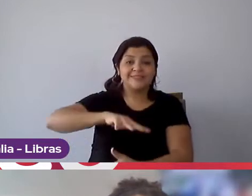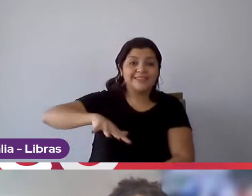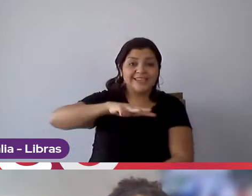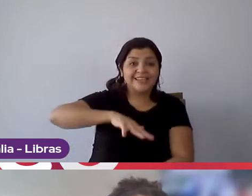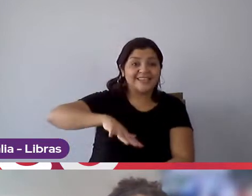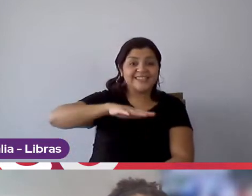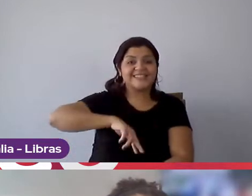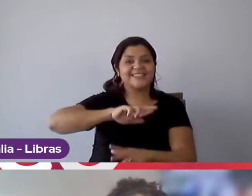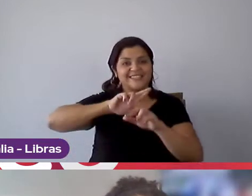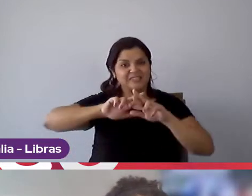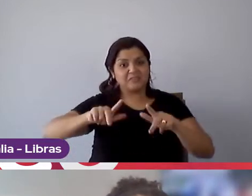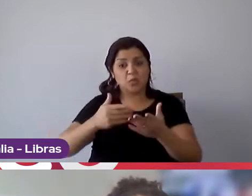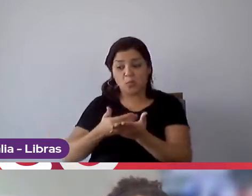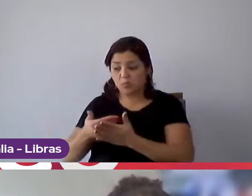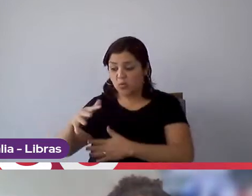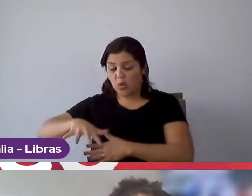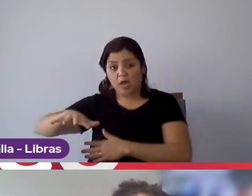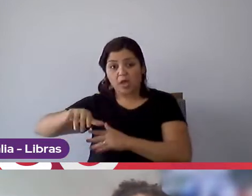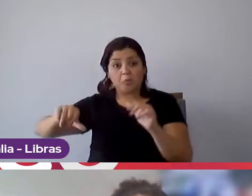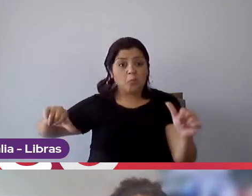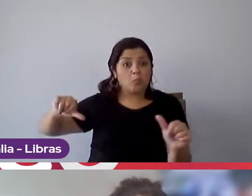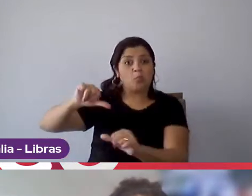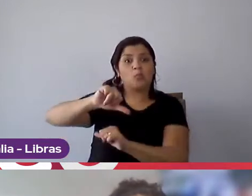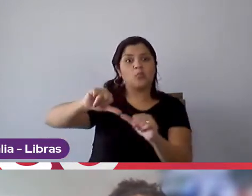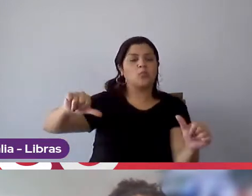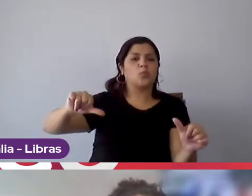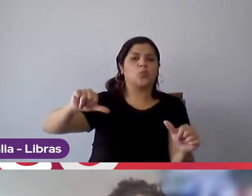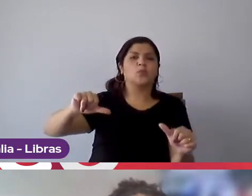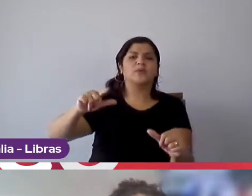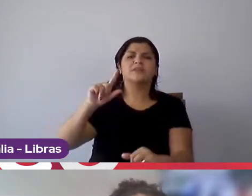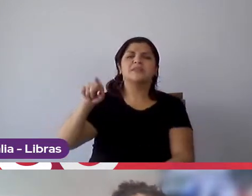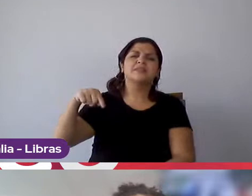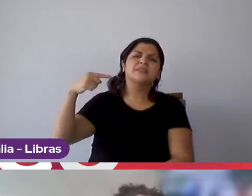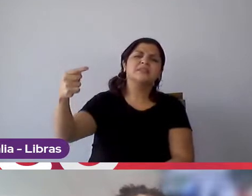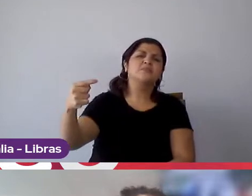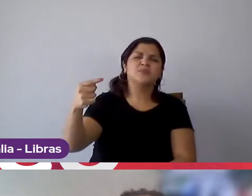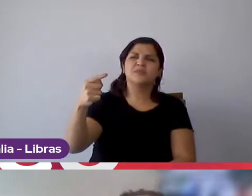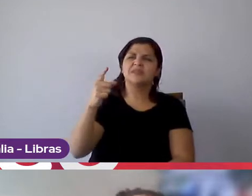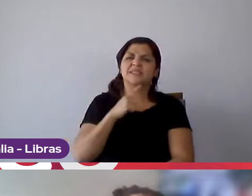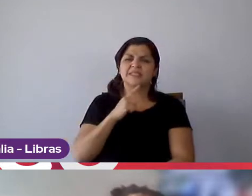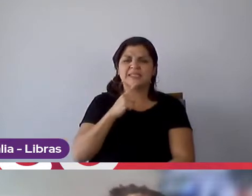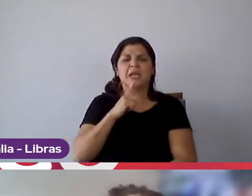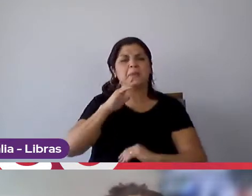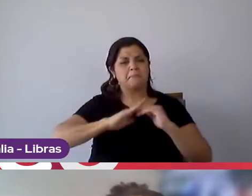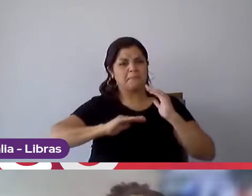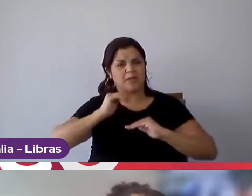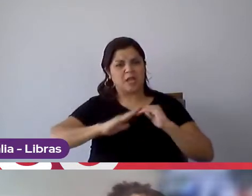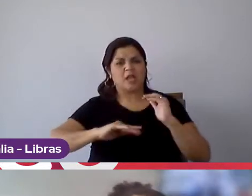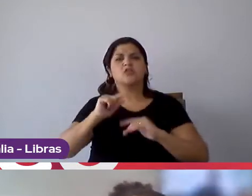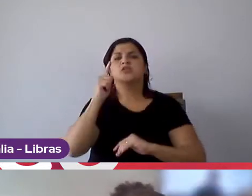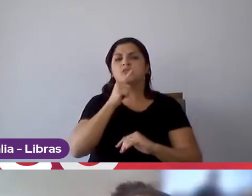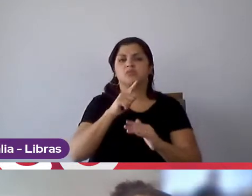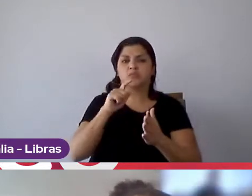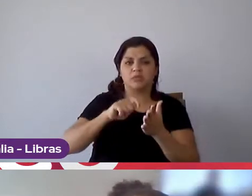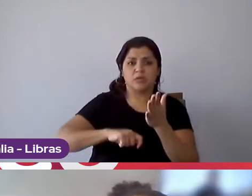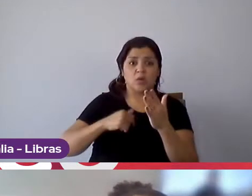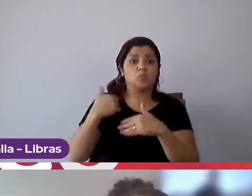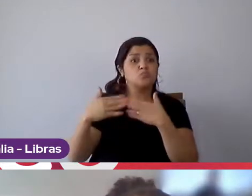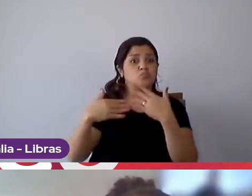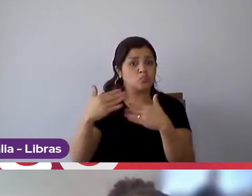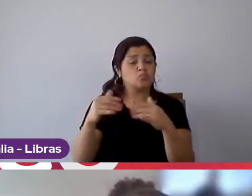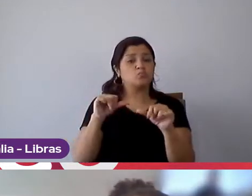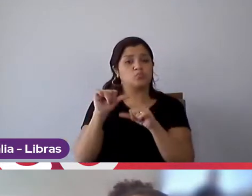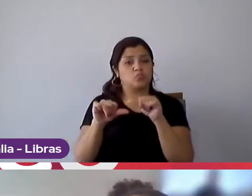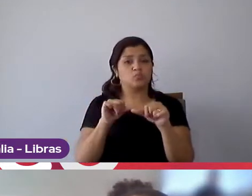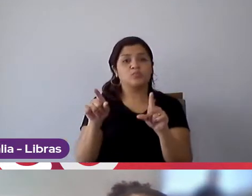das que elas começaram ou que depois de efetivadas, subindo de cargo também mudaram,